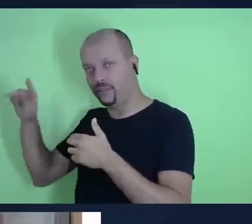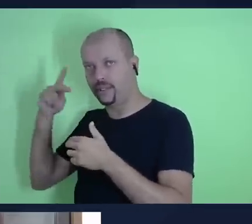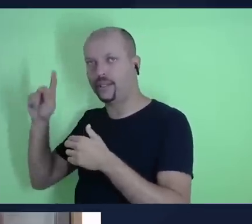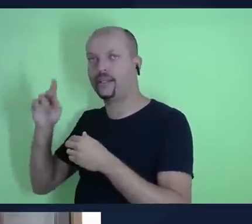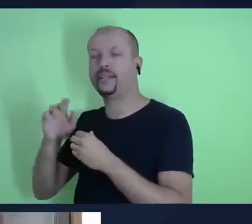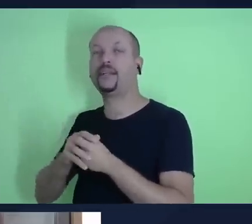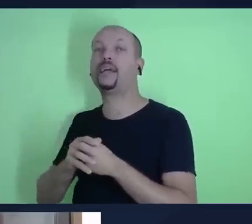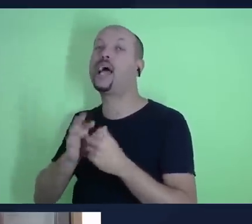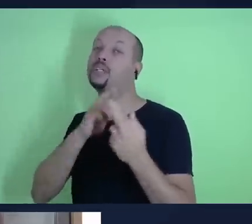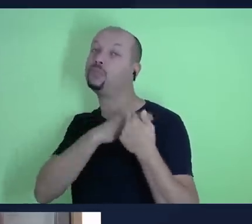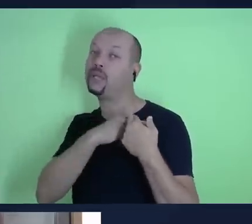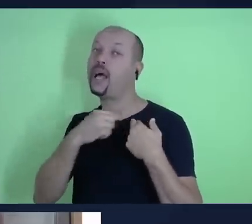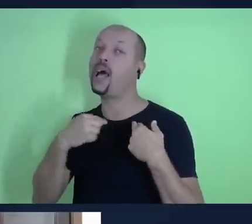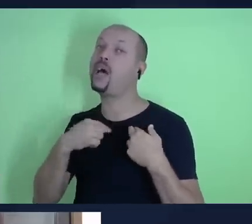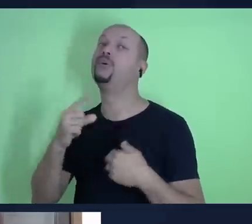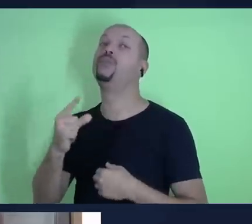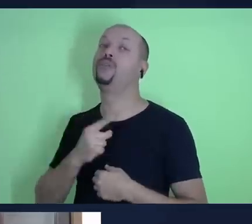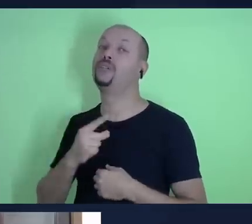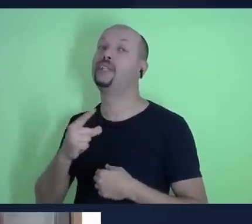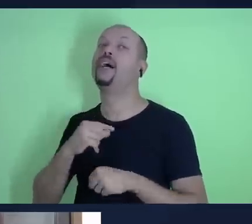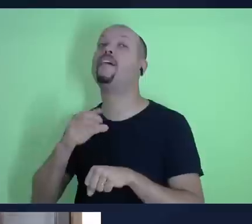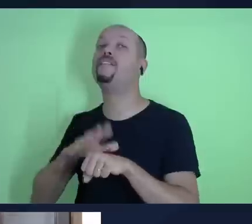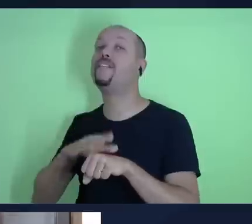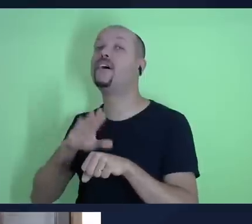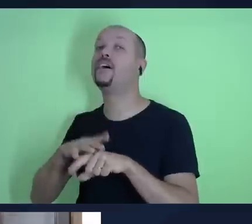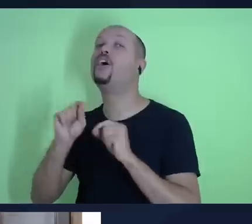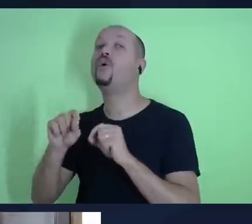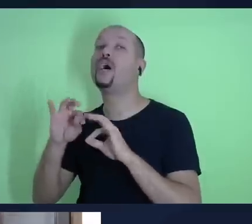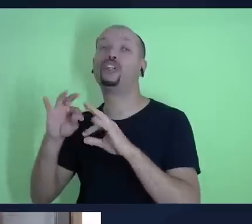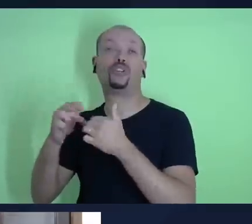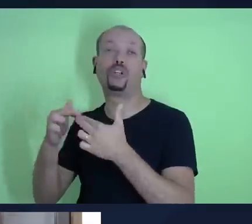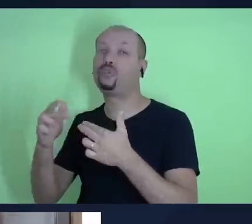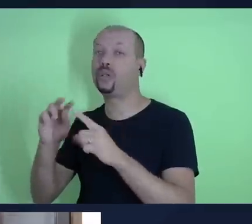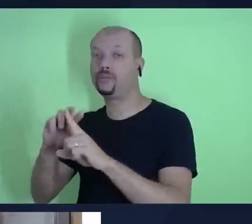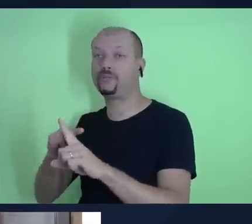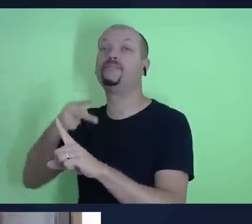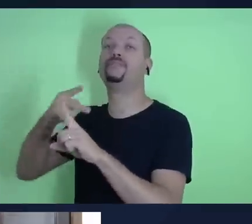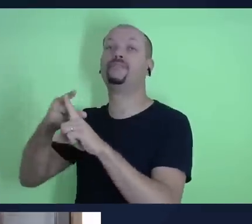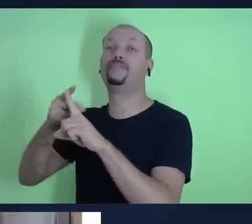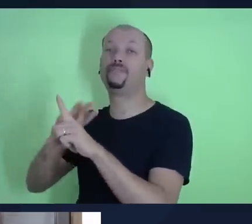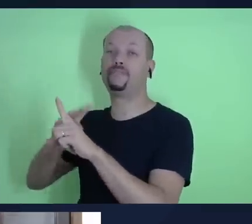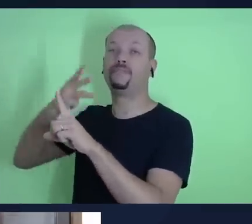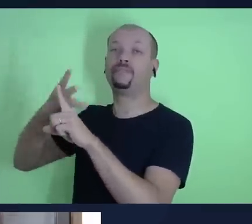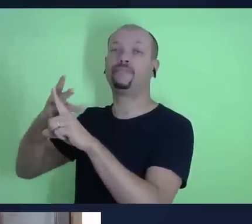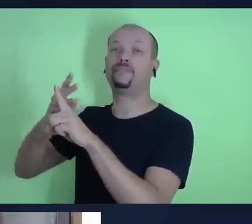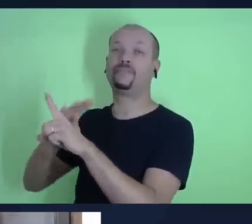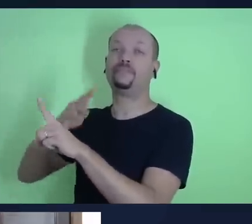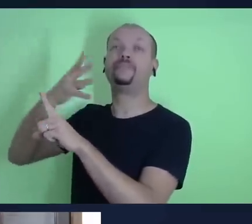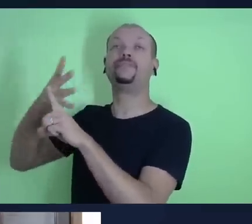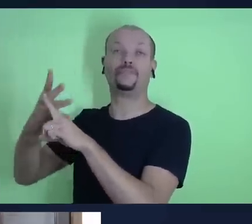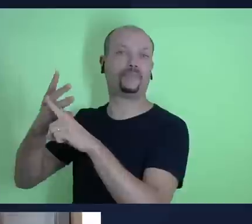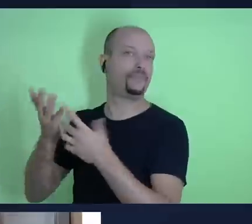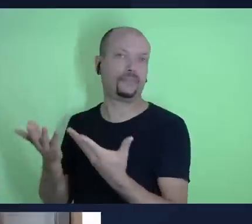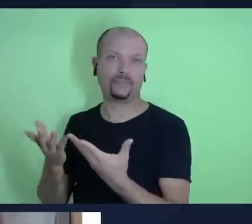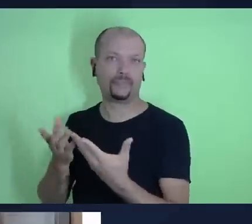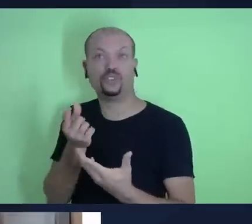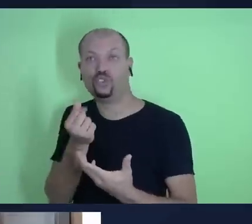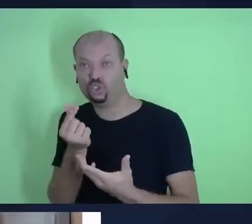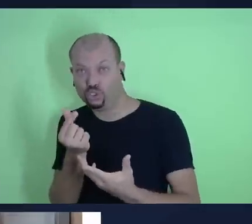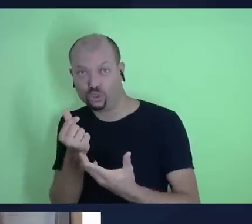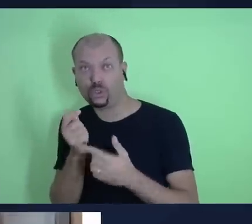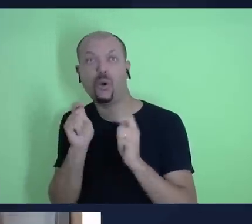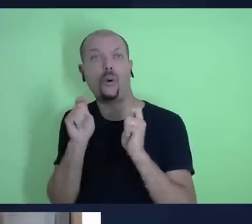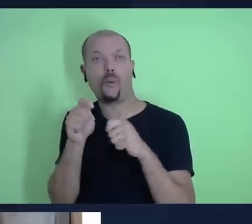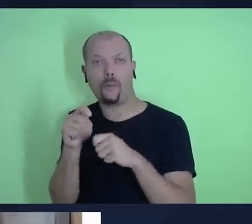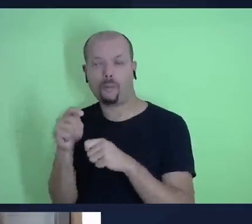a mim também fazer com que esses recursos se multipliquem sejam recursos financeiros sejam recursos